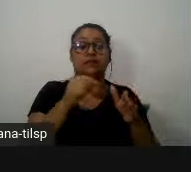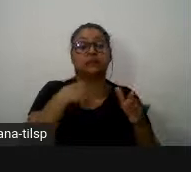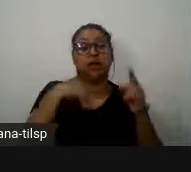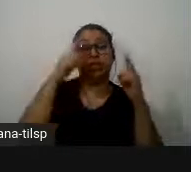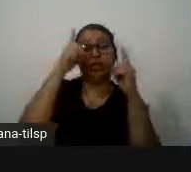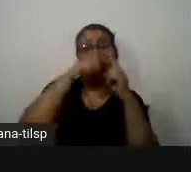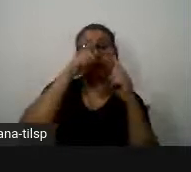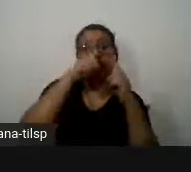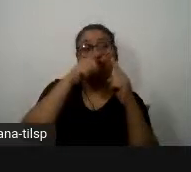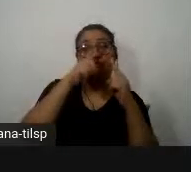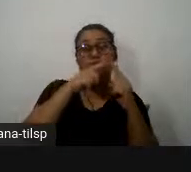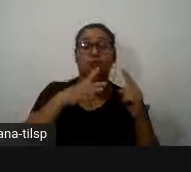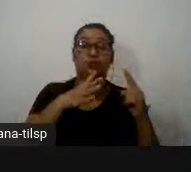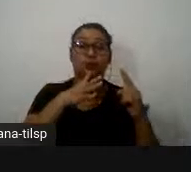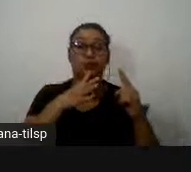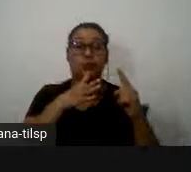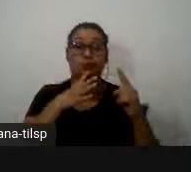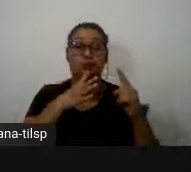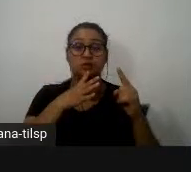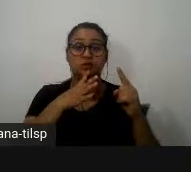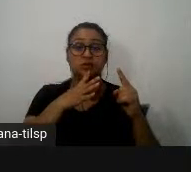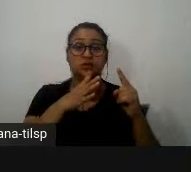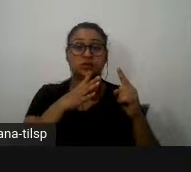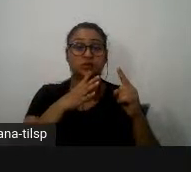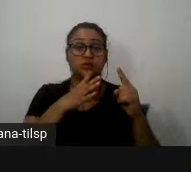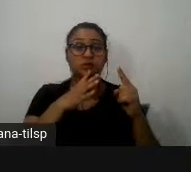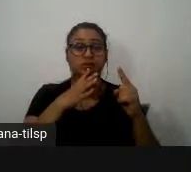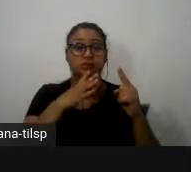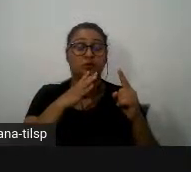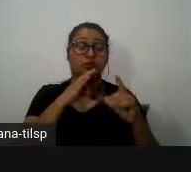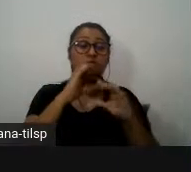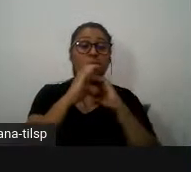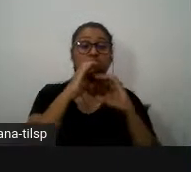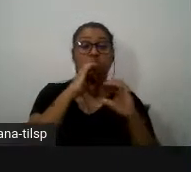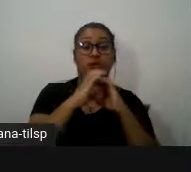conhecimento que está a ser comunicado